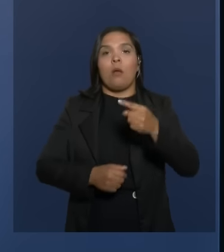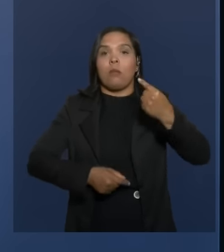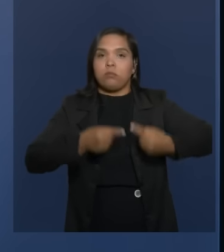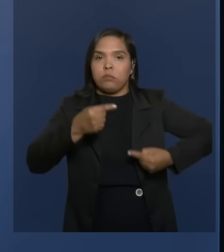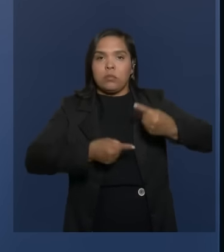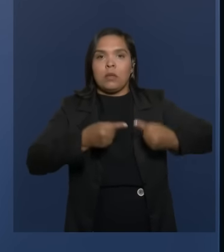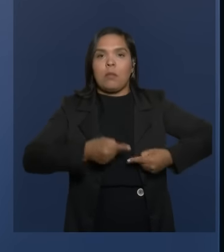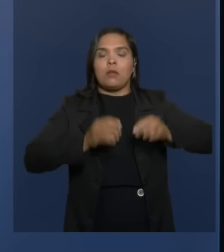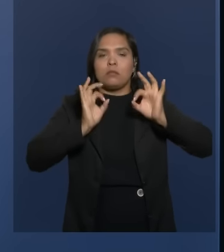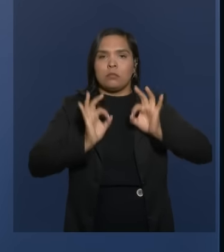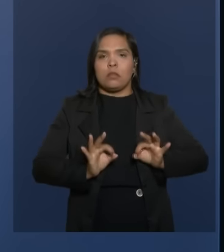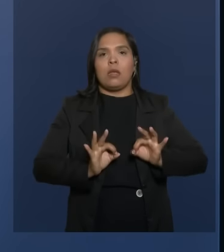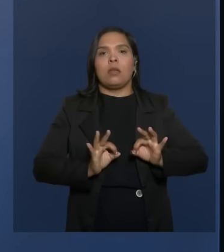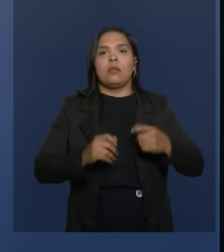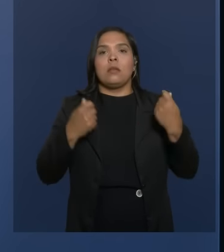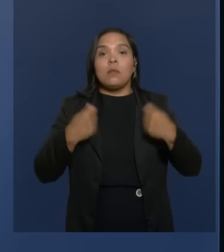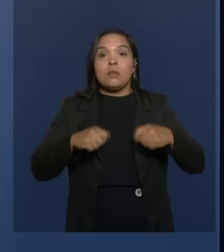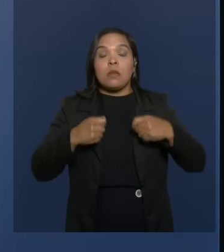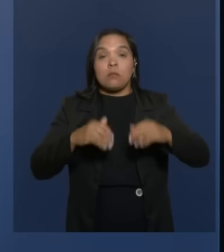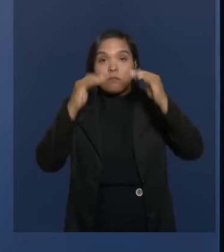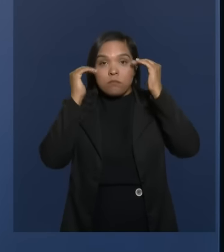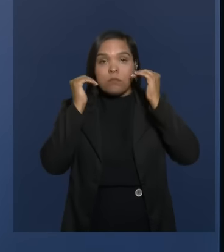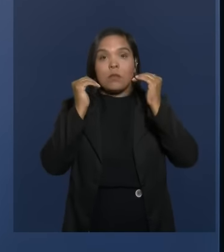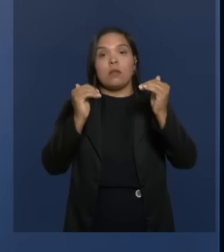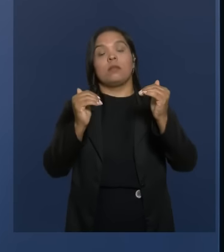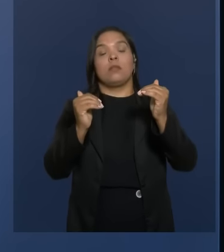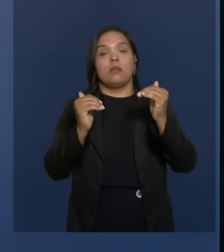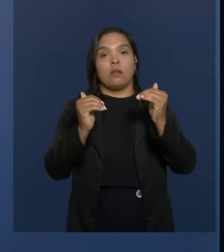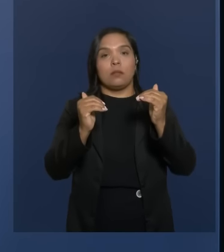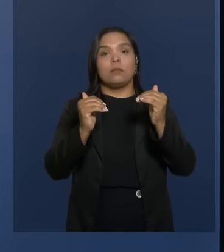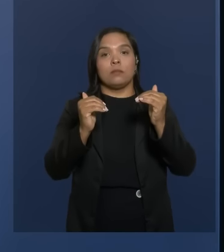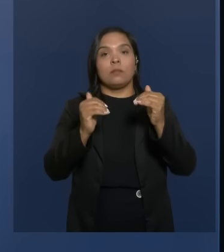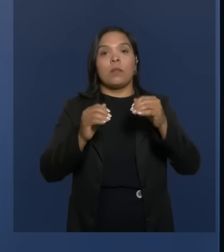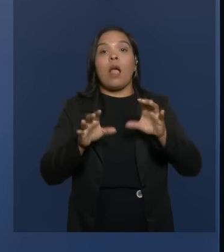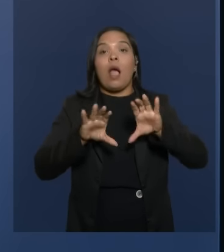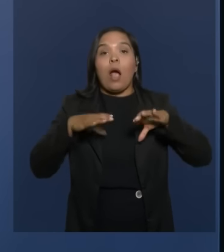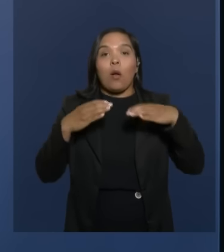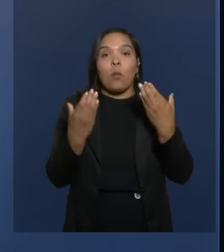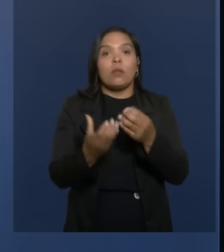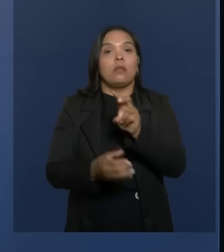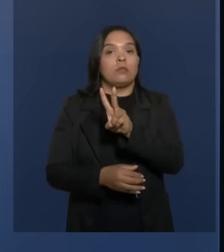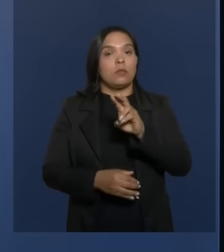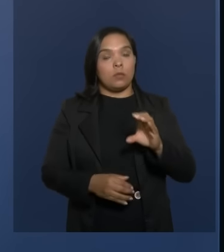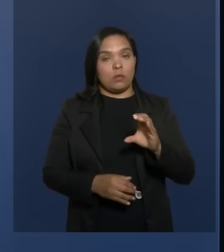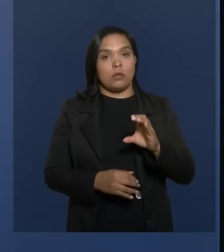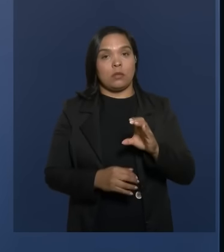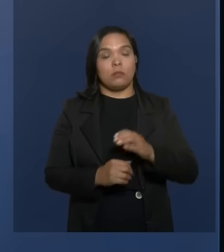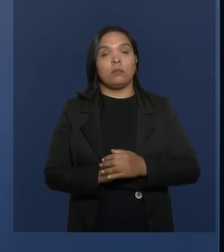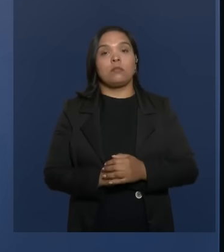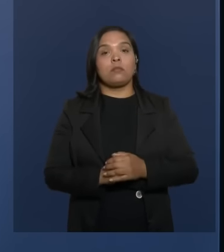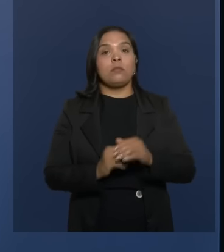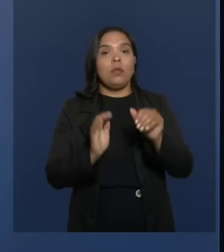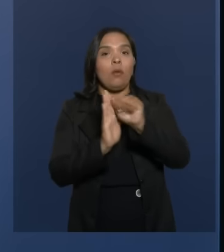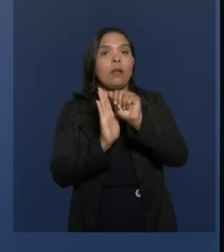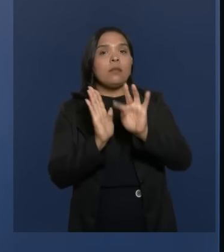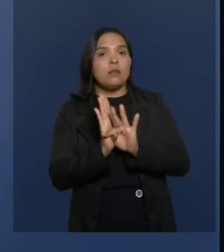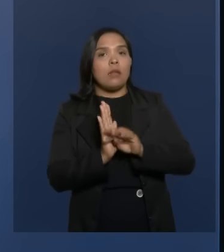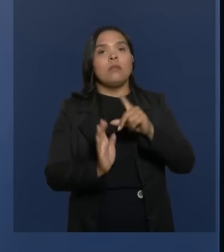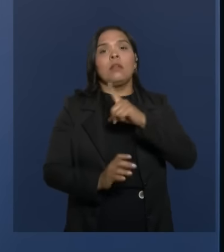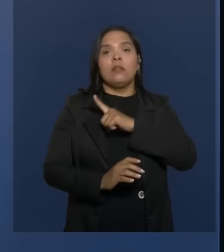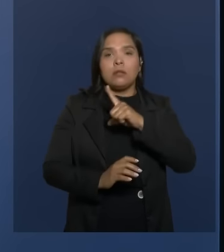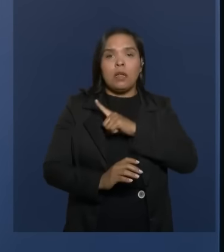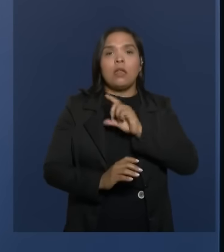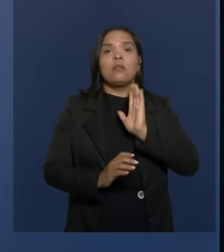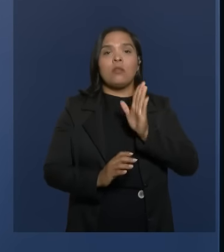salutar, temos que respeitar a comunidade conquistense. E o atestado está lá, consta nos